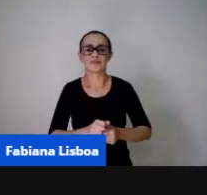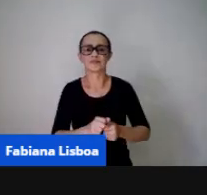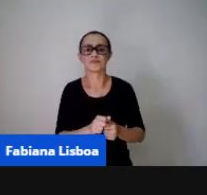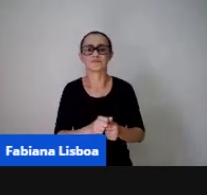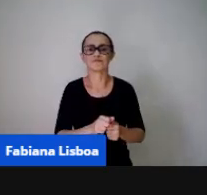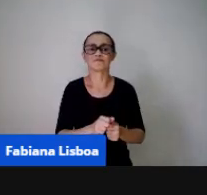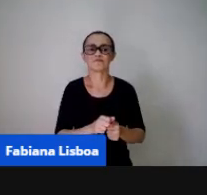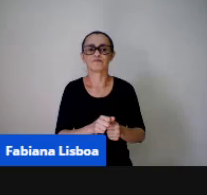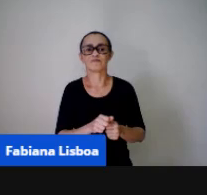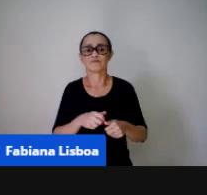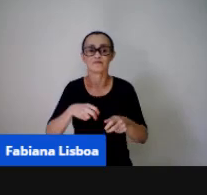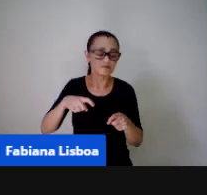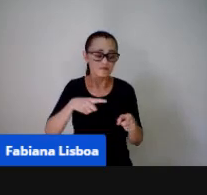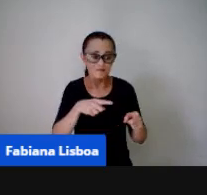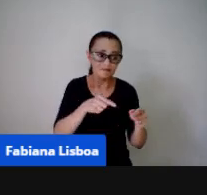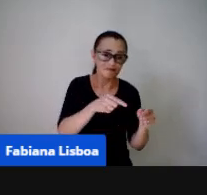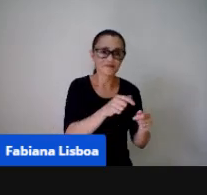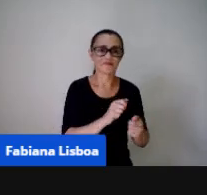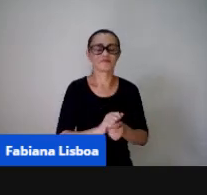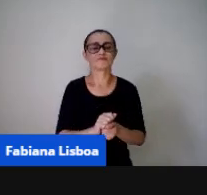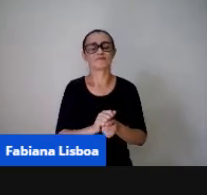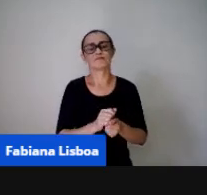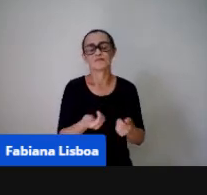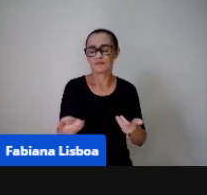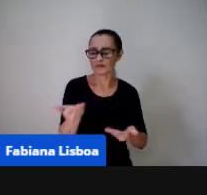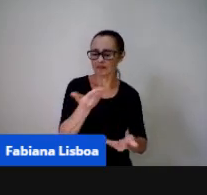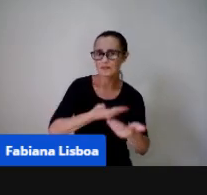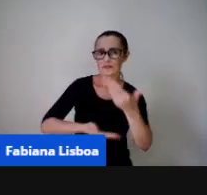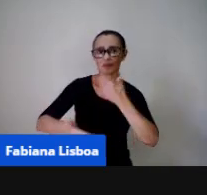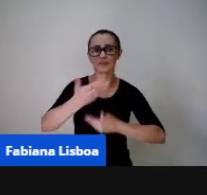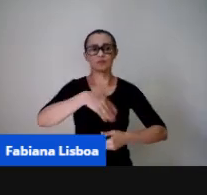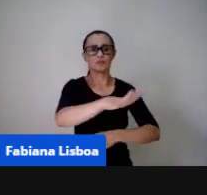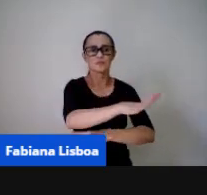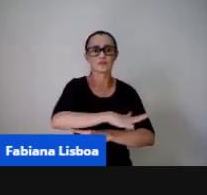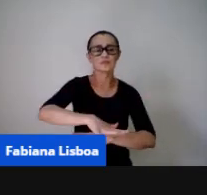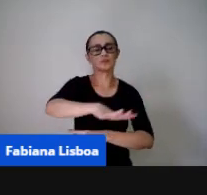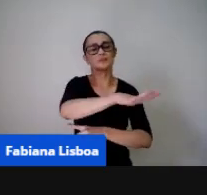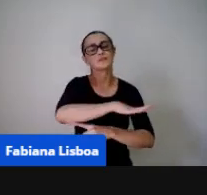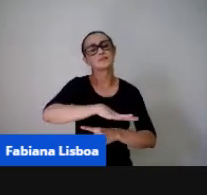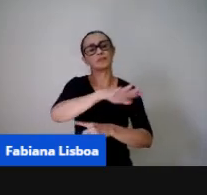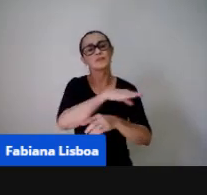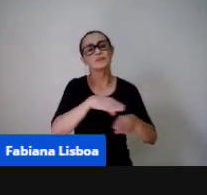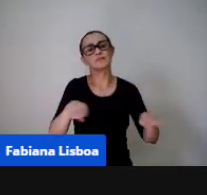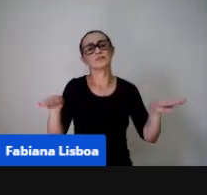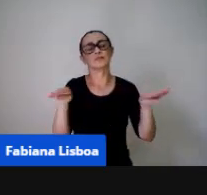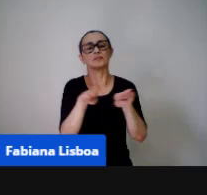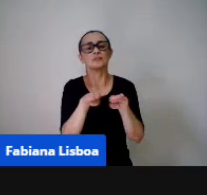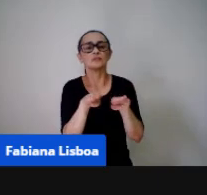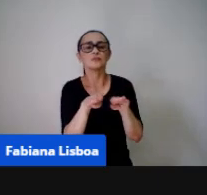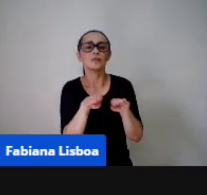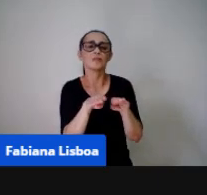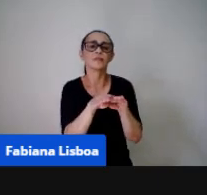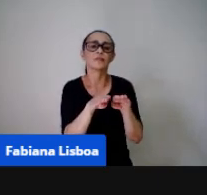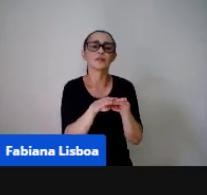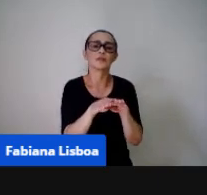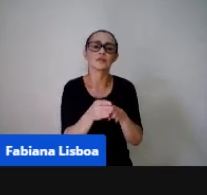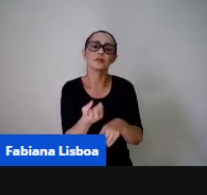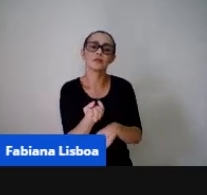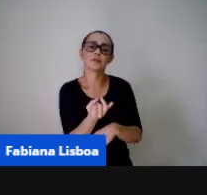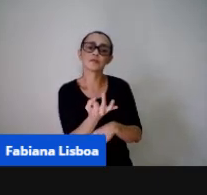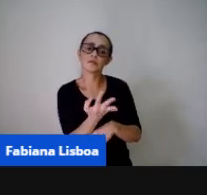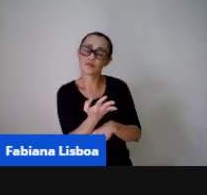interagir com o espaço a interagir com as noções e interagir também com as situações de contagem né